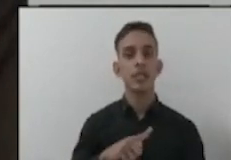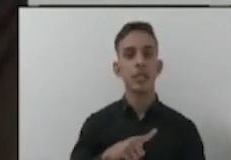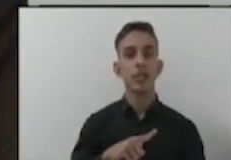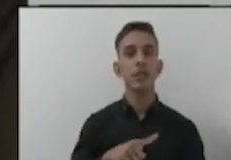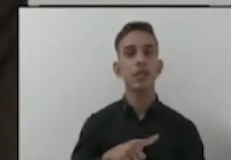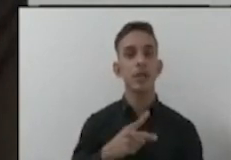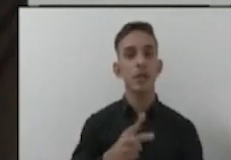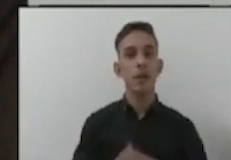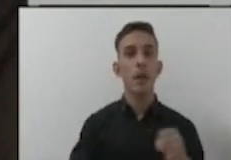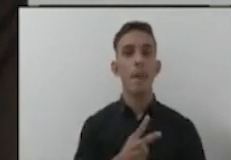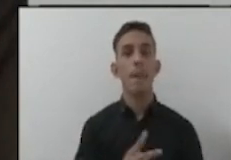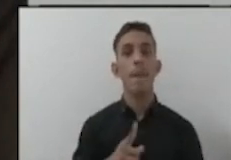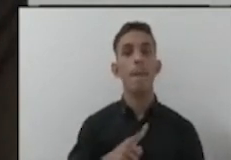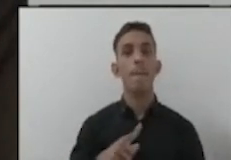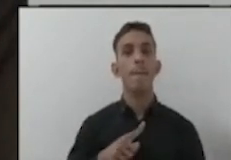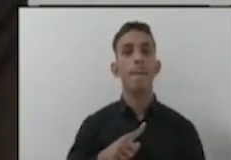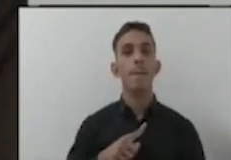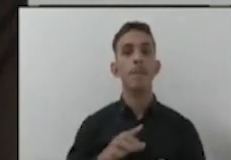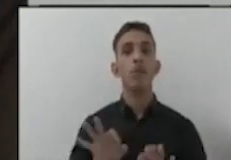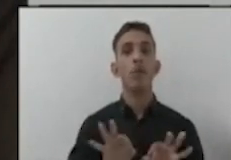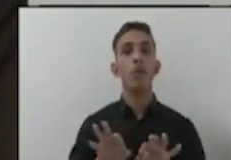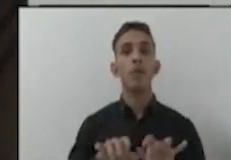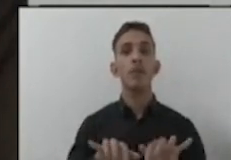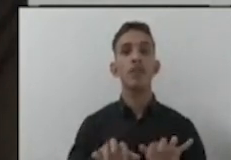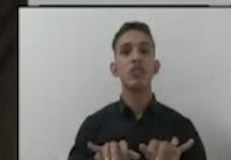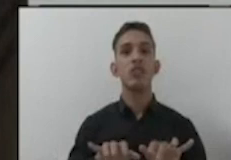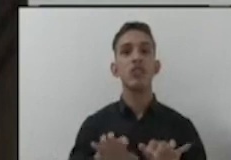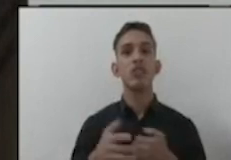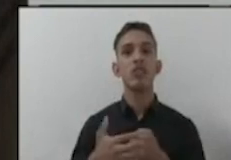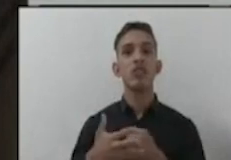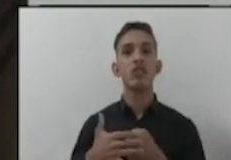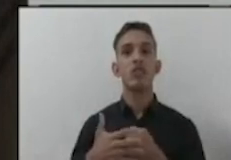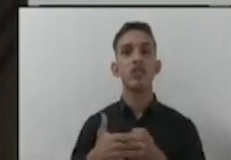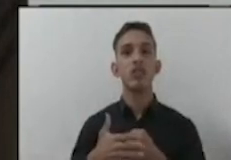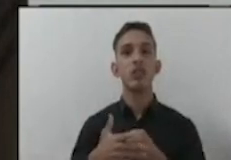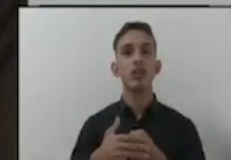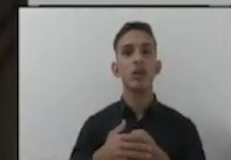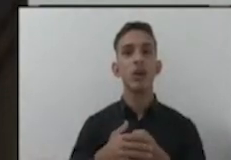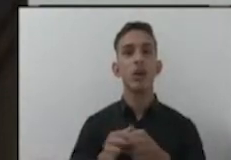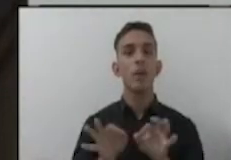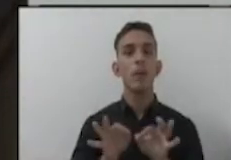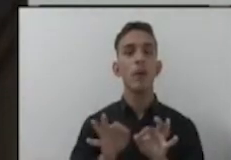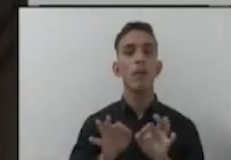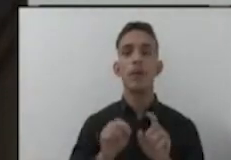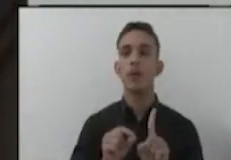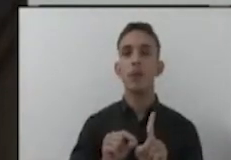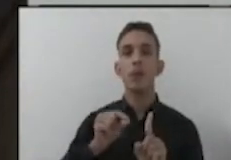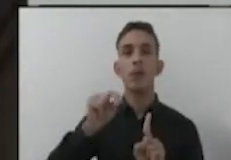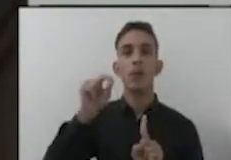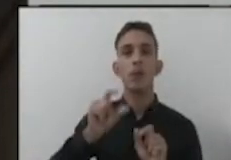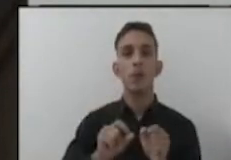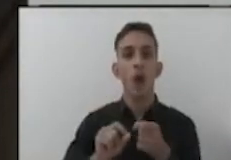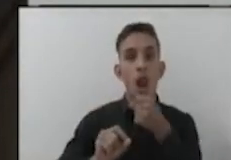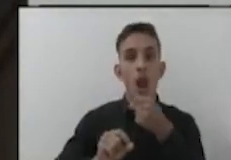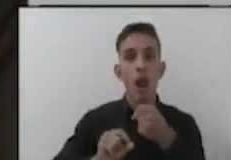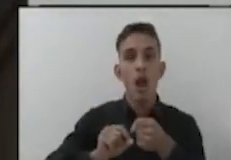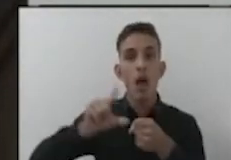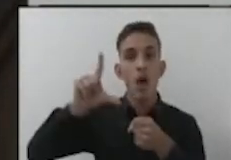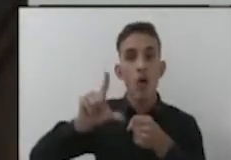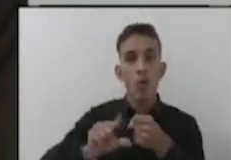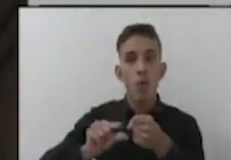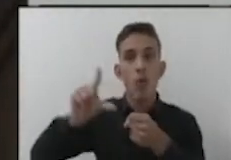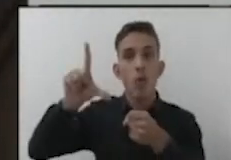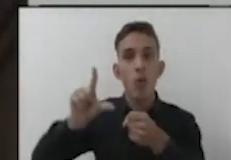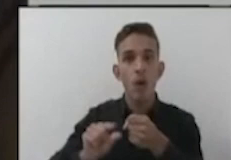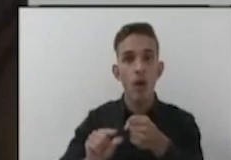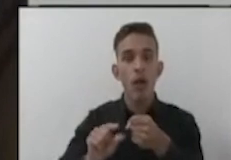bienio, nós temos uma mesa digital. É uma mesa que é programada para não aumentar e nem abaixar o volume. É uma mesa